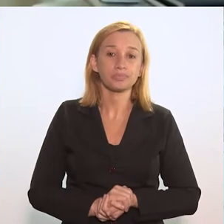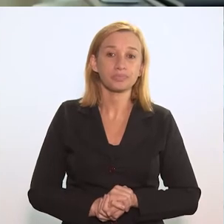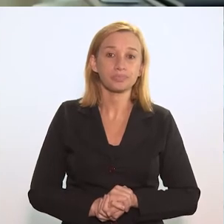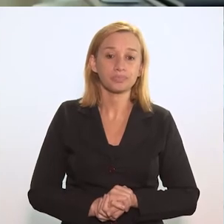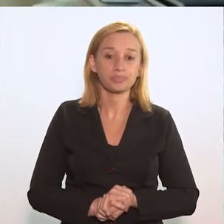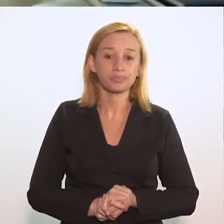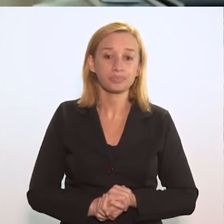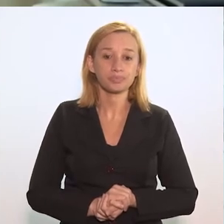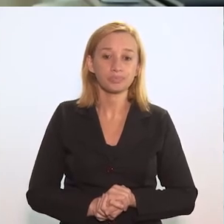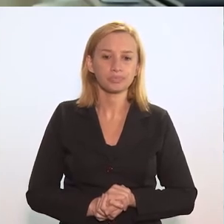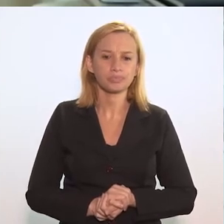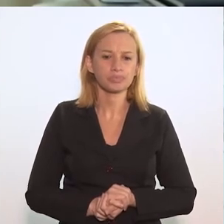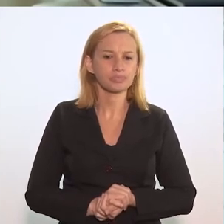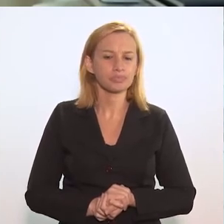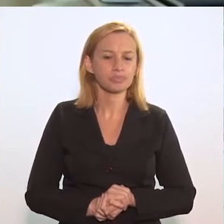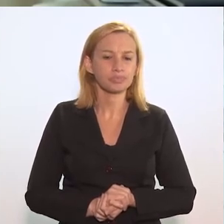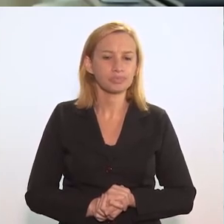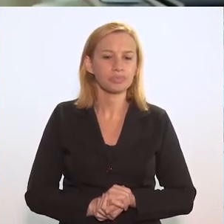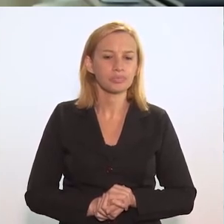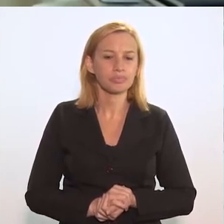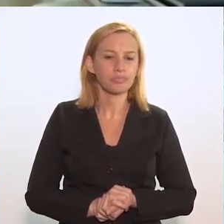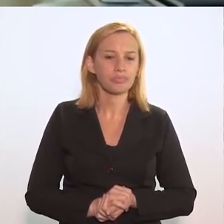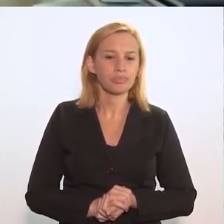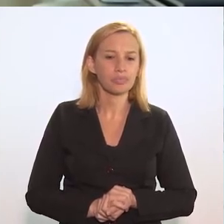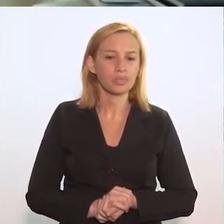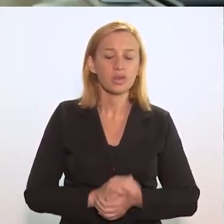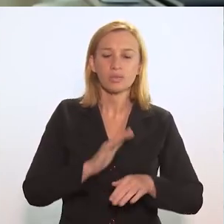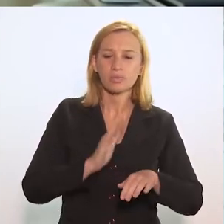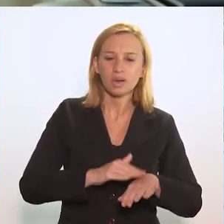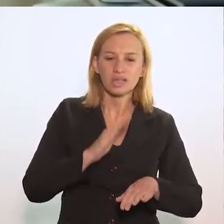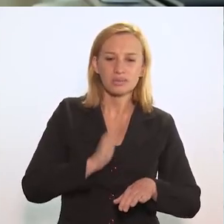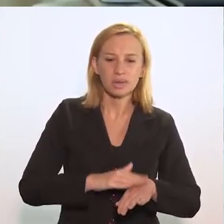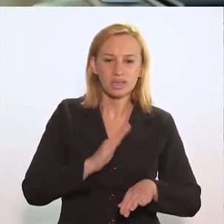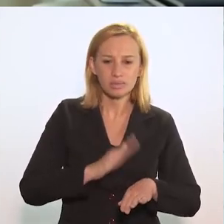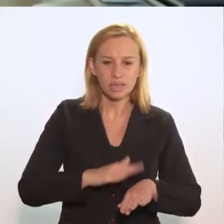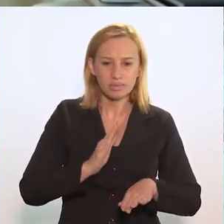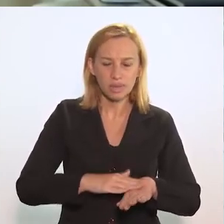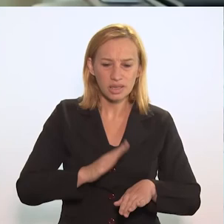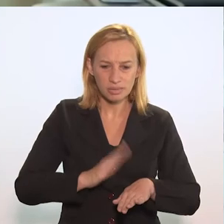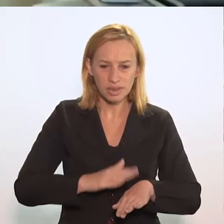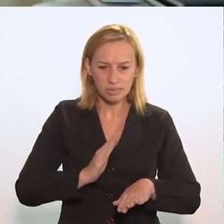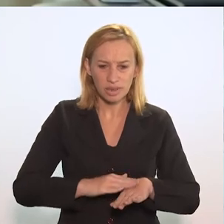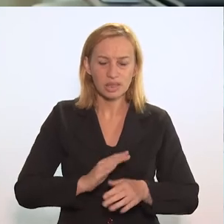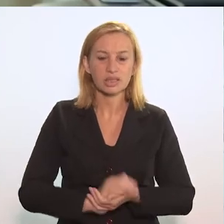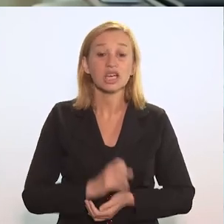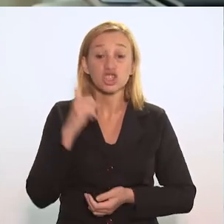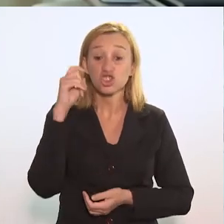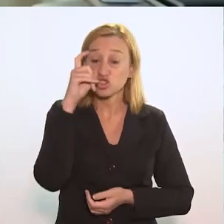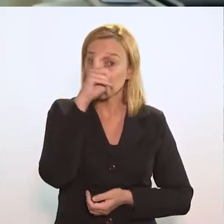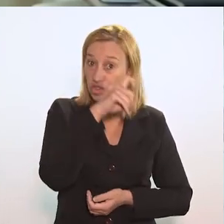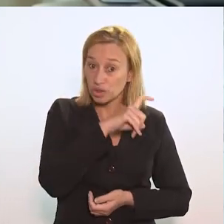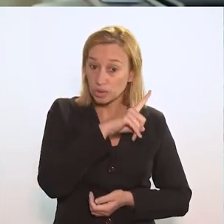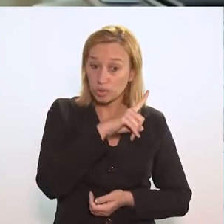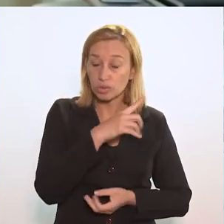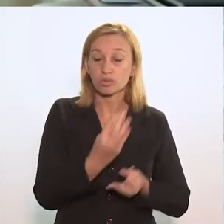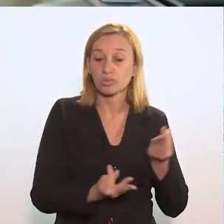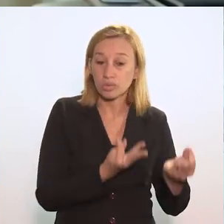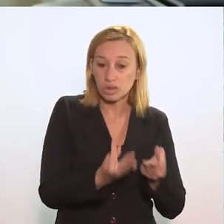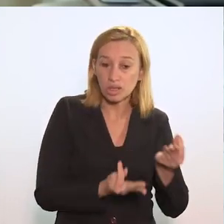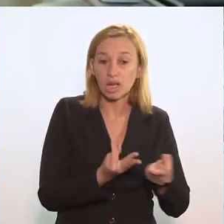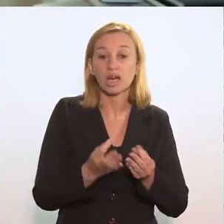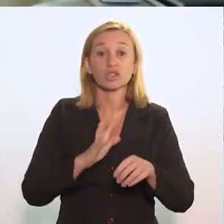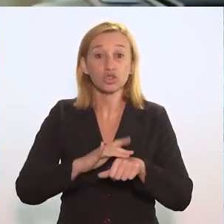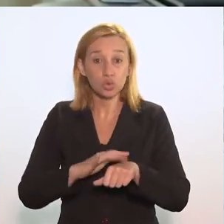é que cada vez mais a gente tem bactérias resistentes e cada vez mais